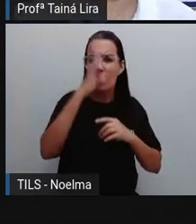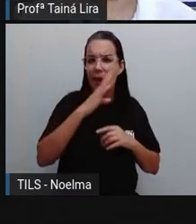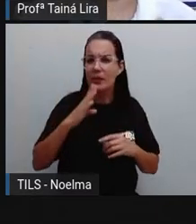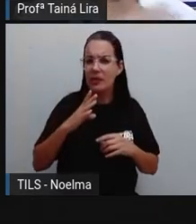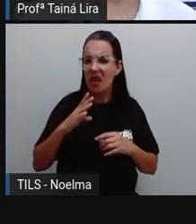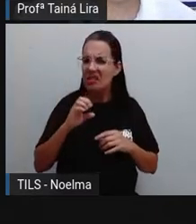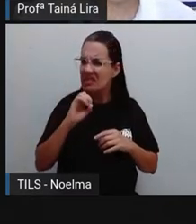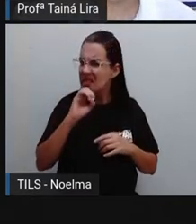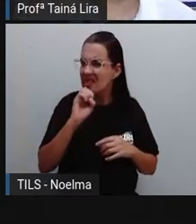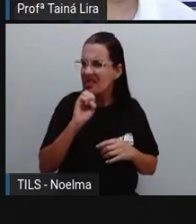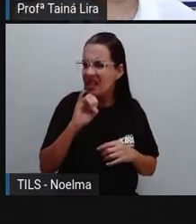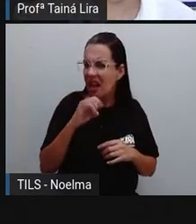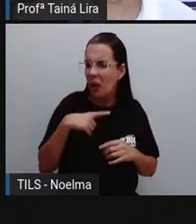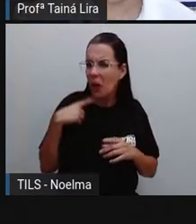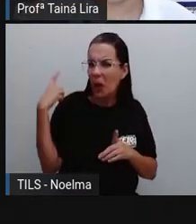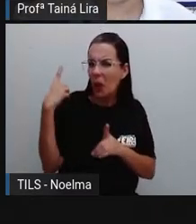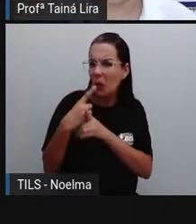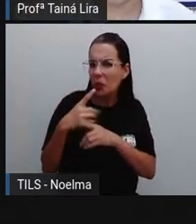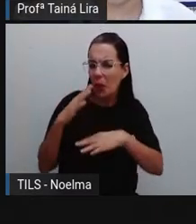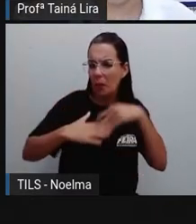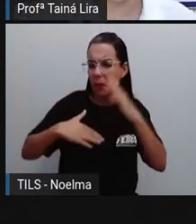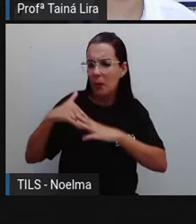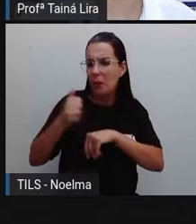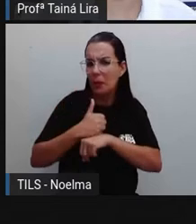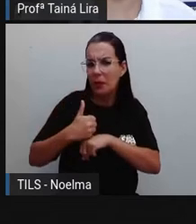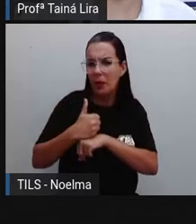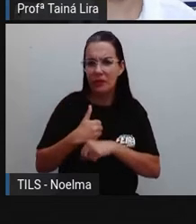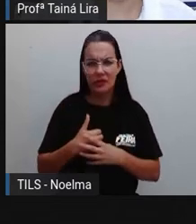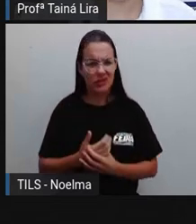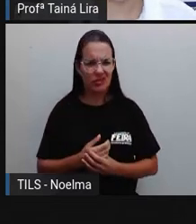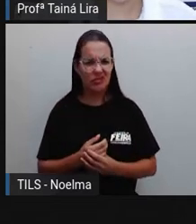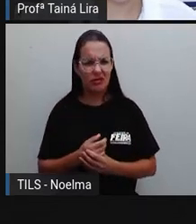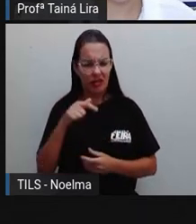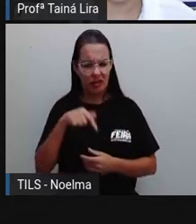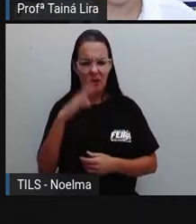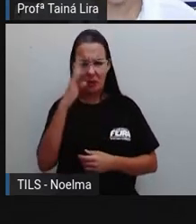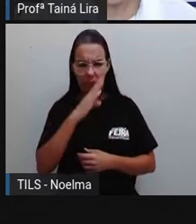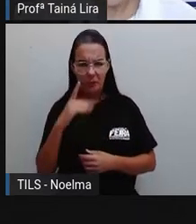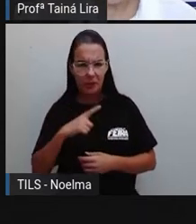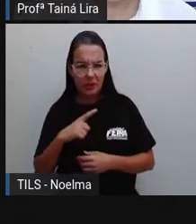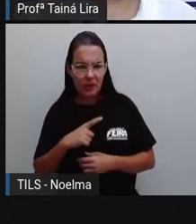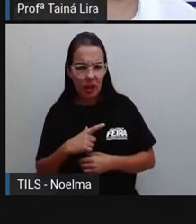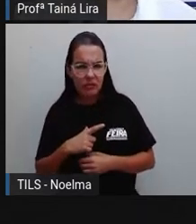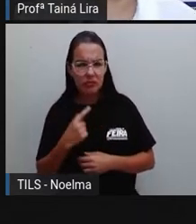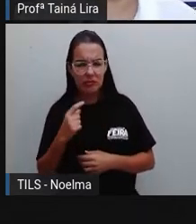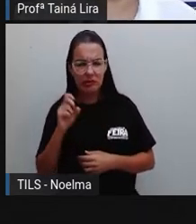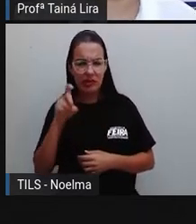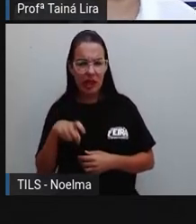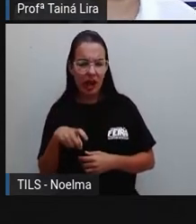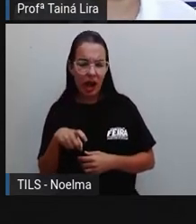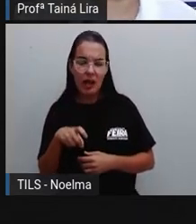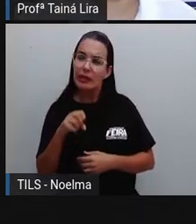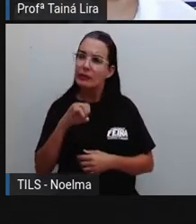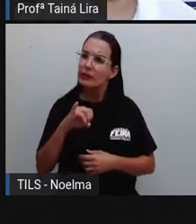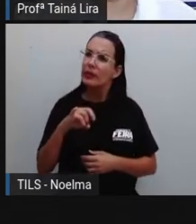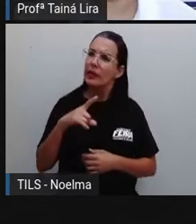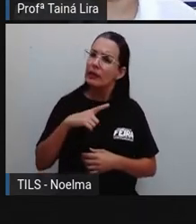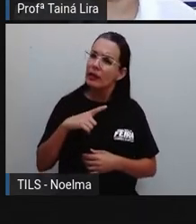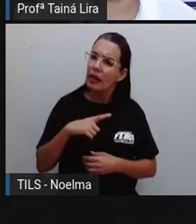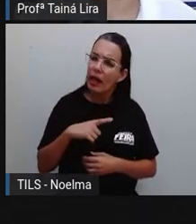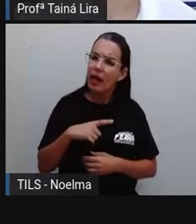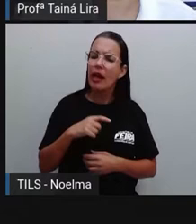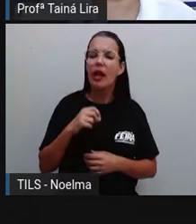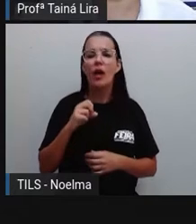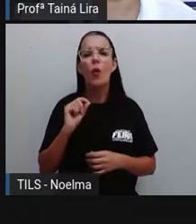para lá, eu encontro todas as profissões, por exemplo, que eu encontro aqui no Brasil? E se sim, por quê, PRO? E